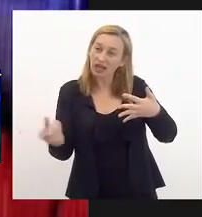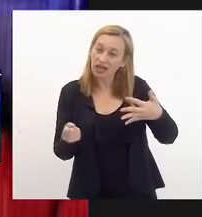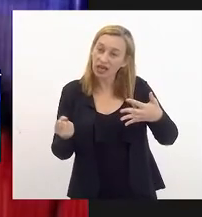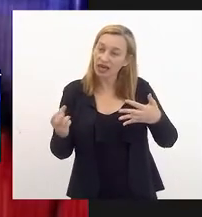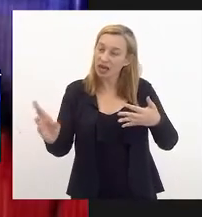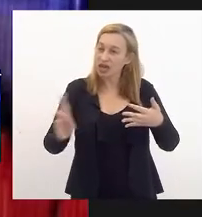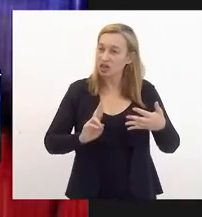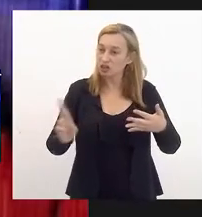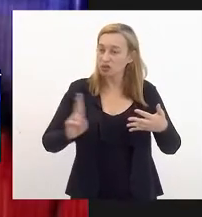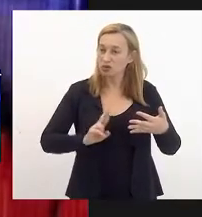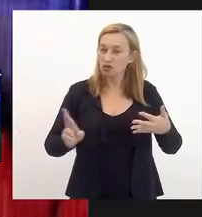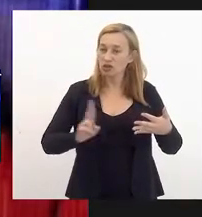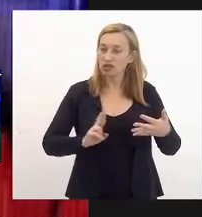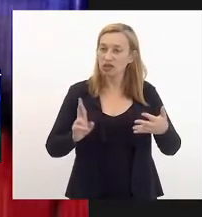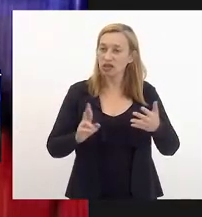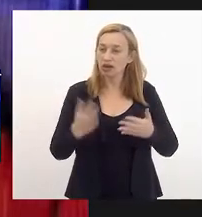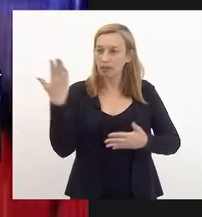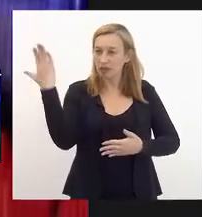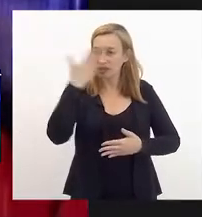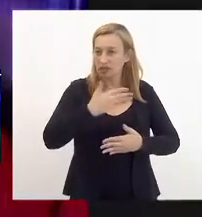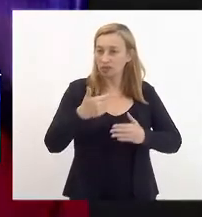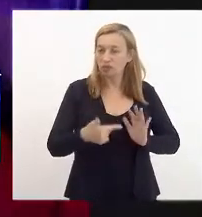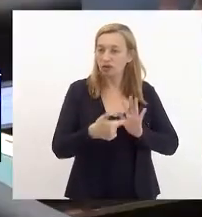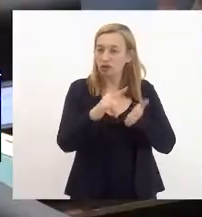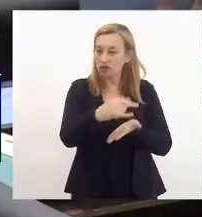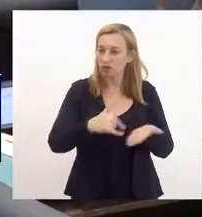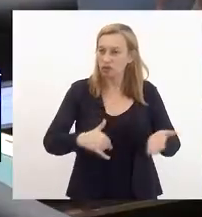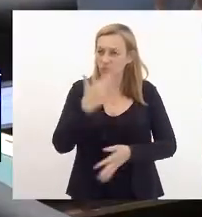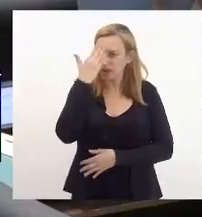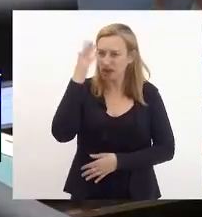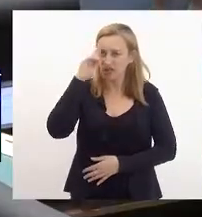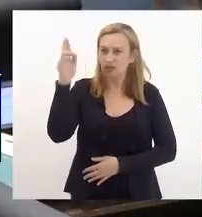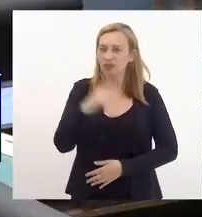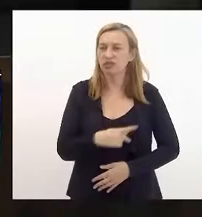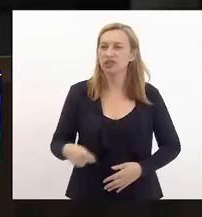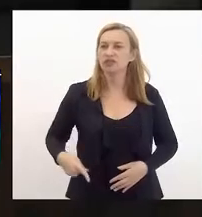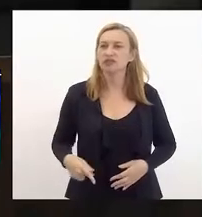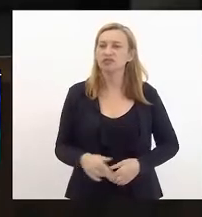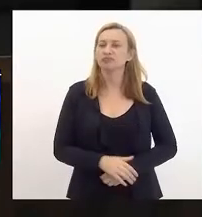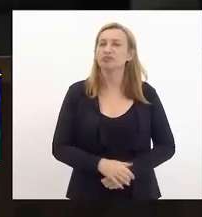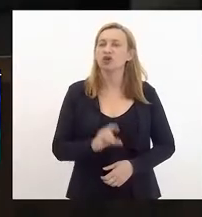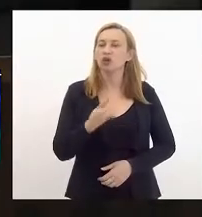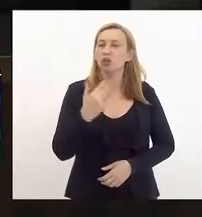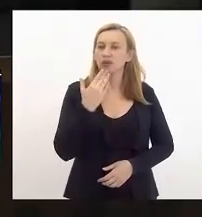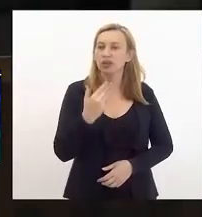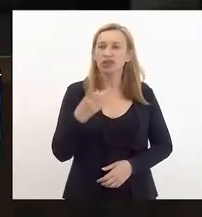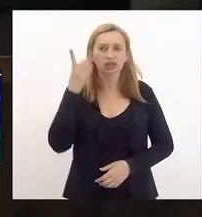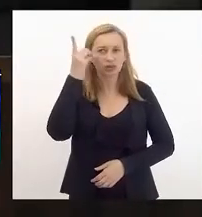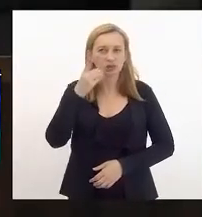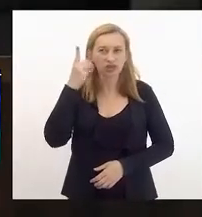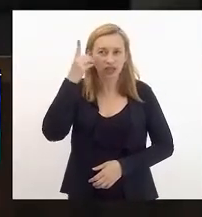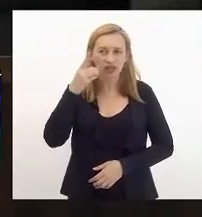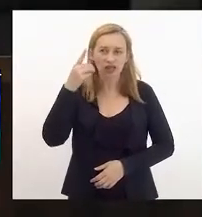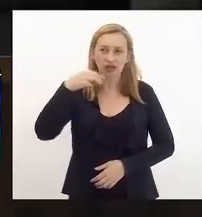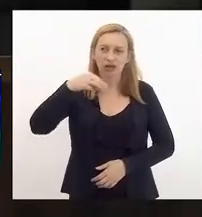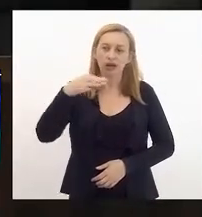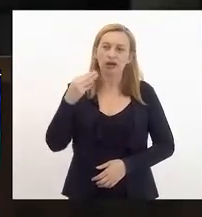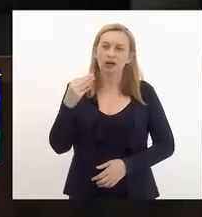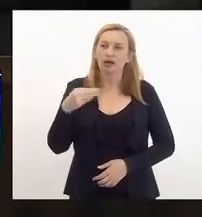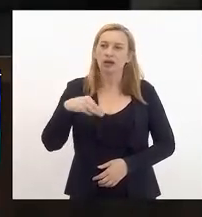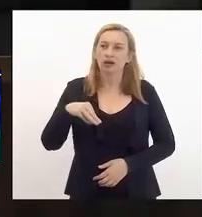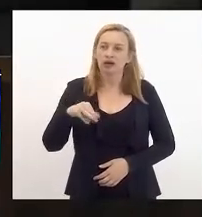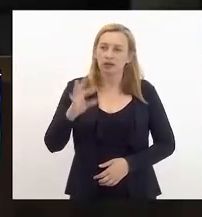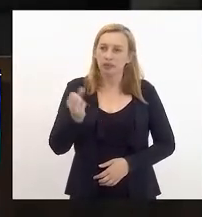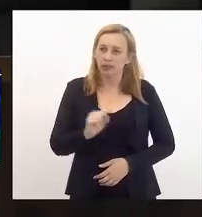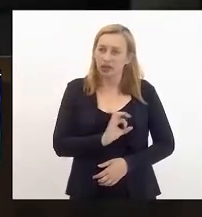inclusive apresentando provas e documentos. Muito obrigada, senhor presidente. Obrigado. Eu só pediria à deputada Marta, porque eu fui abrir